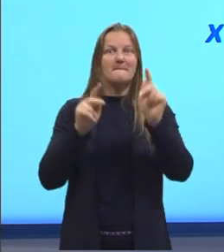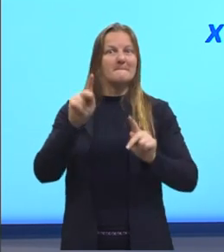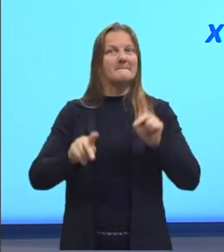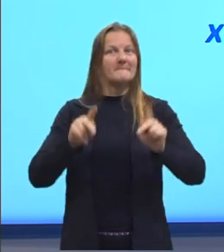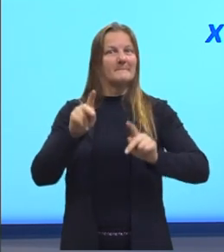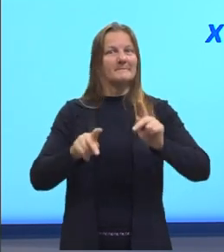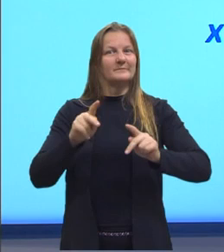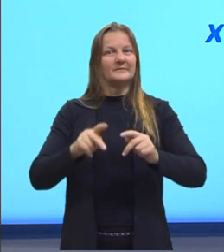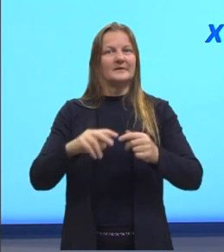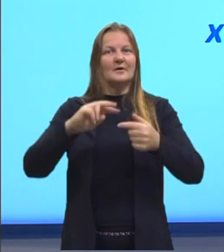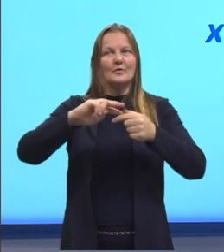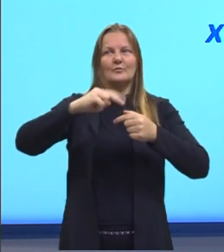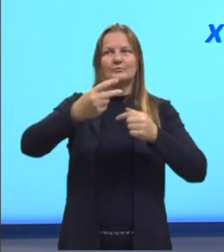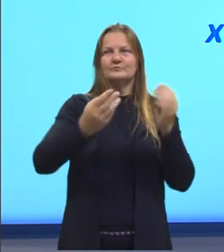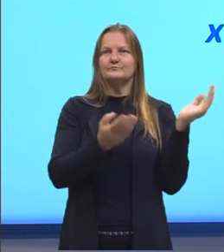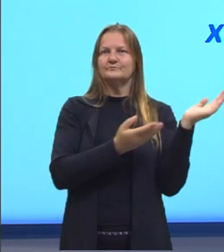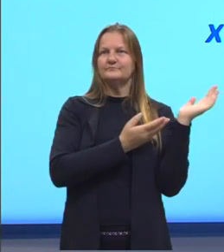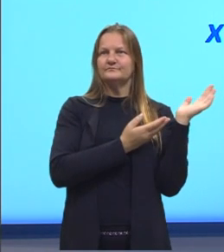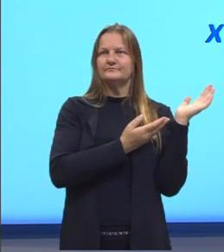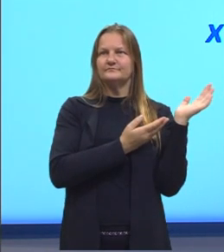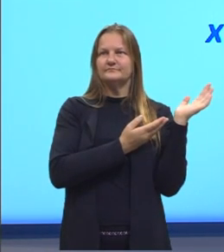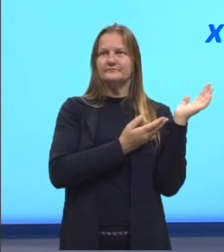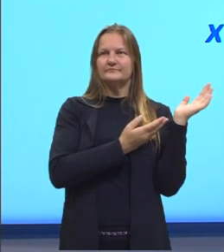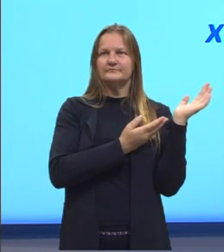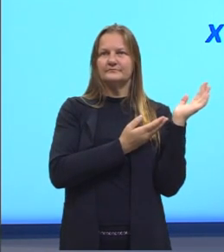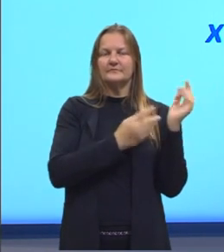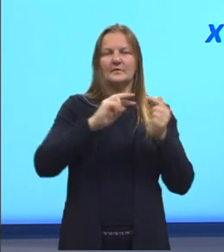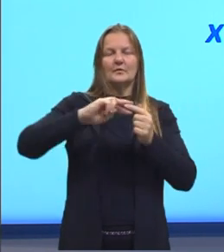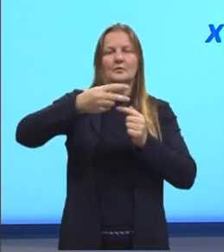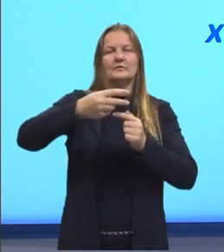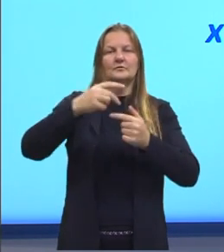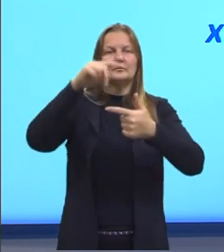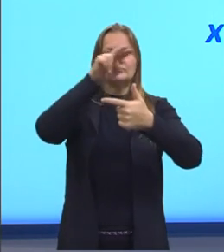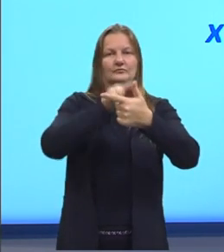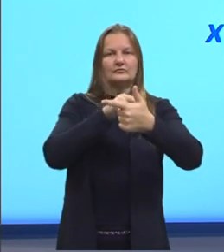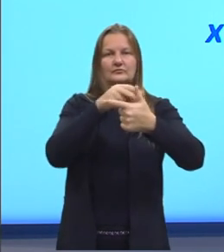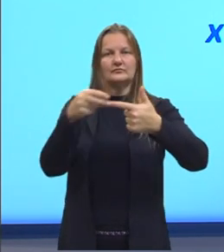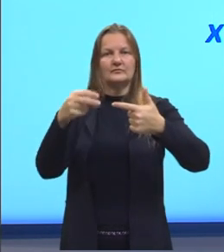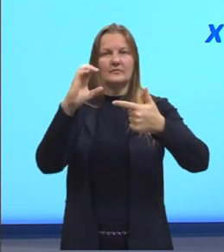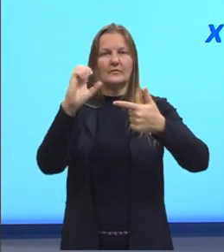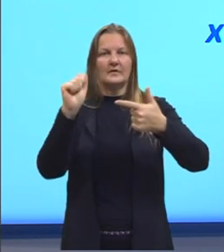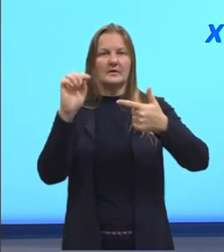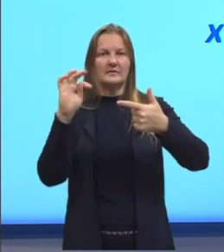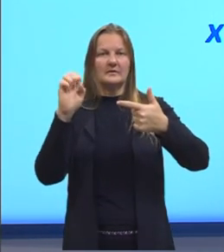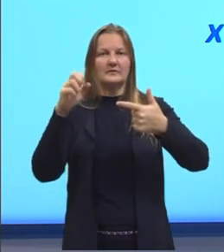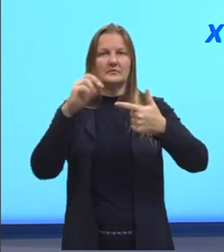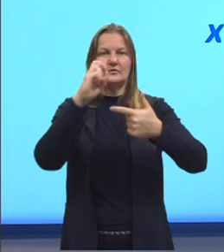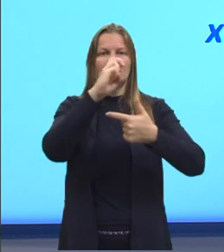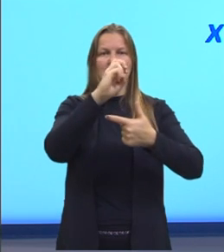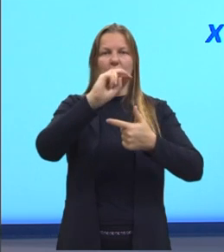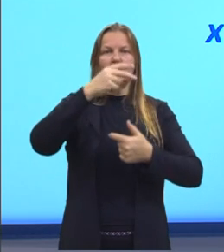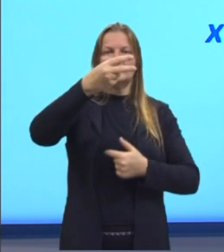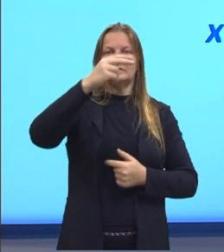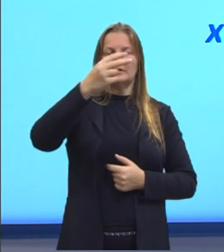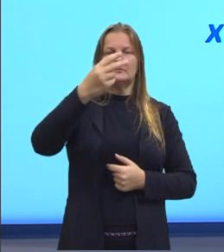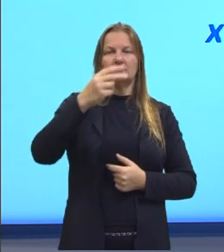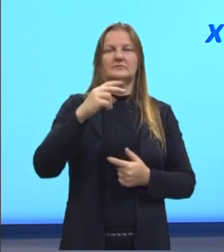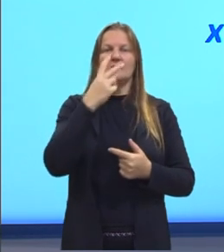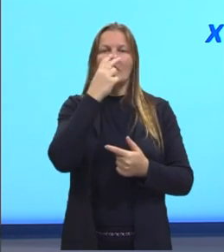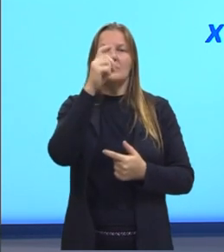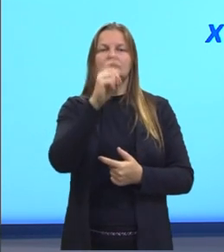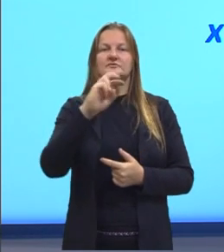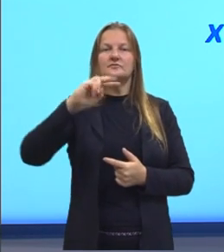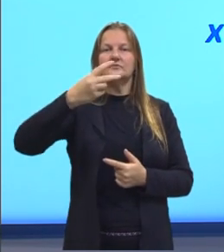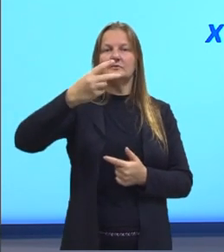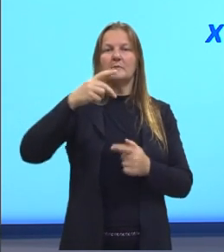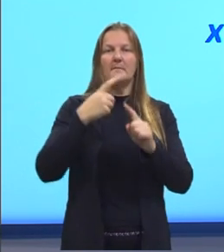quadrado da hipotenusa é igual à soma dos quadrados dos catetos Então, 5 ao quadrado é igual a X ao